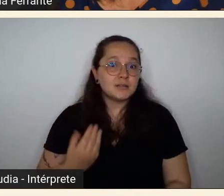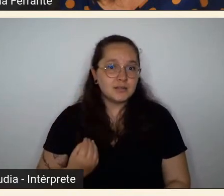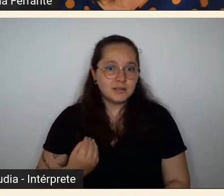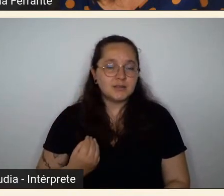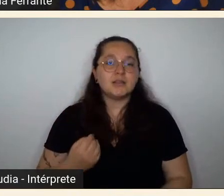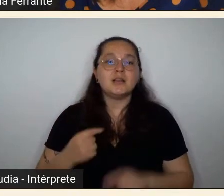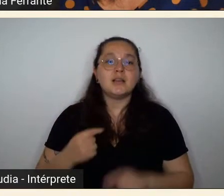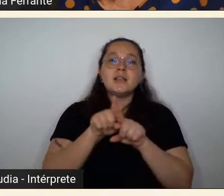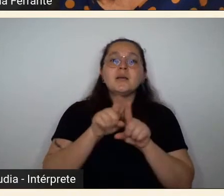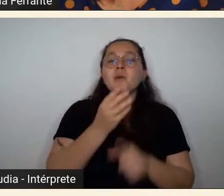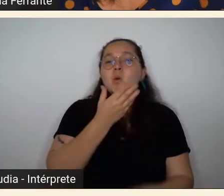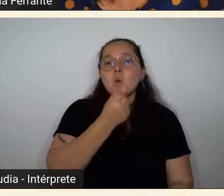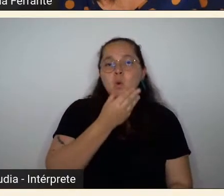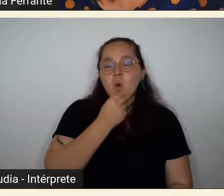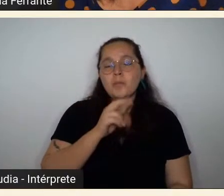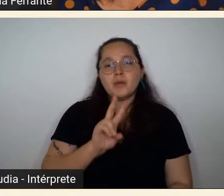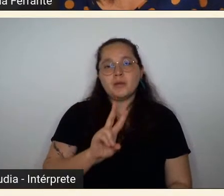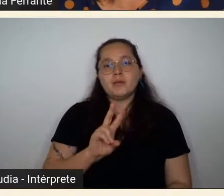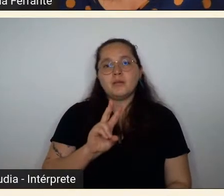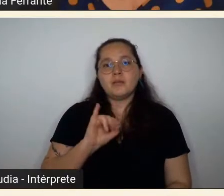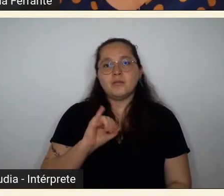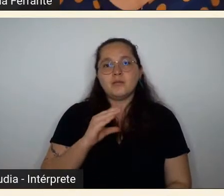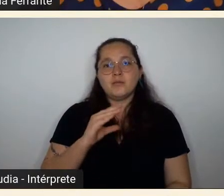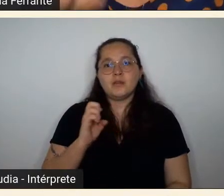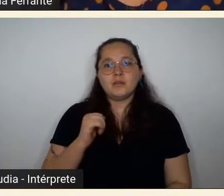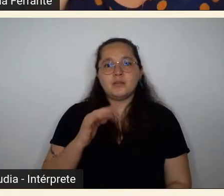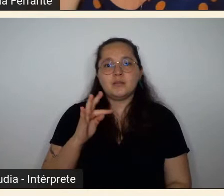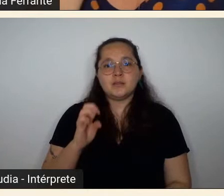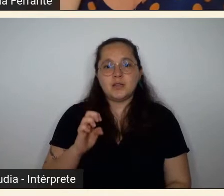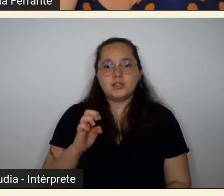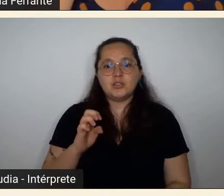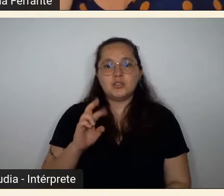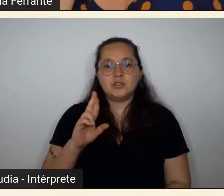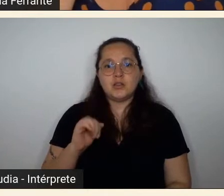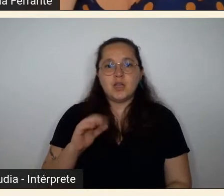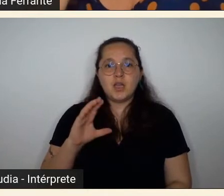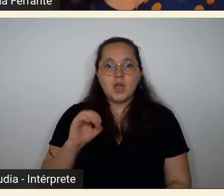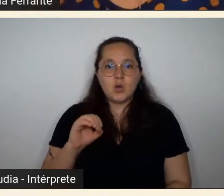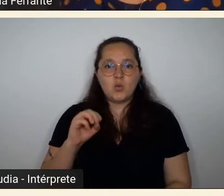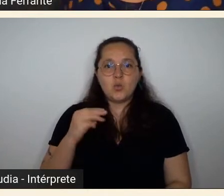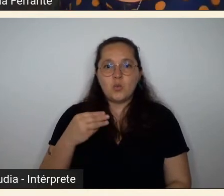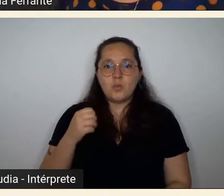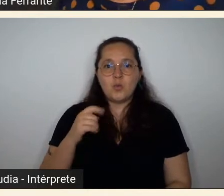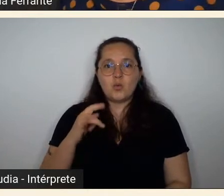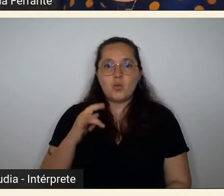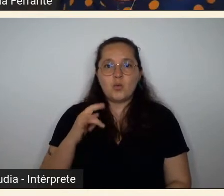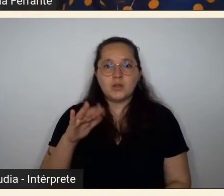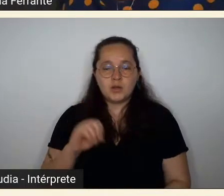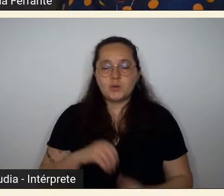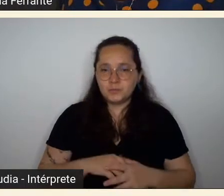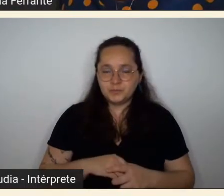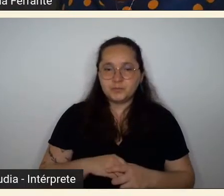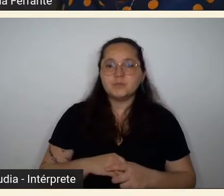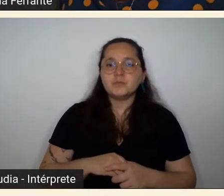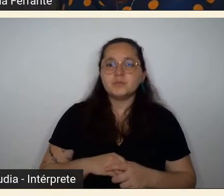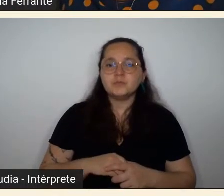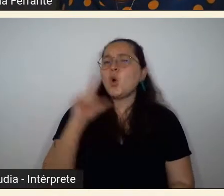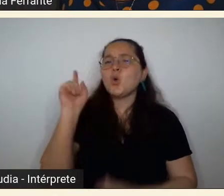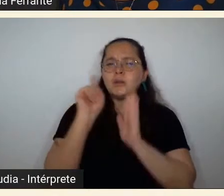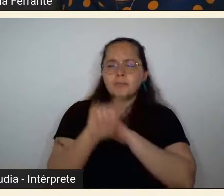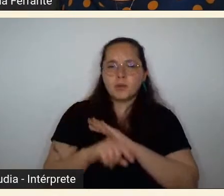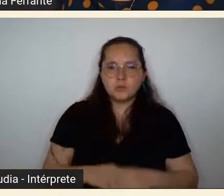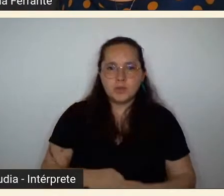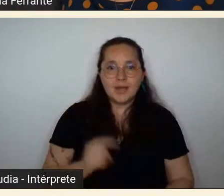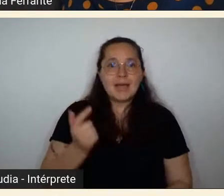Vicente do Rego Monteiro o Denilson Lopes pergunta houve algum lugar na mitologia modernista para